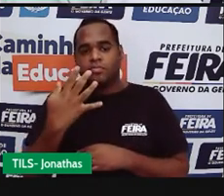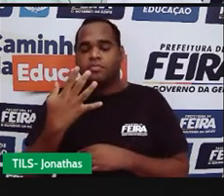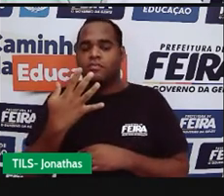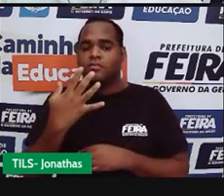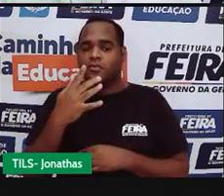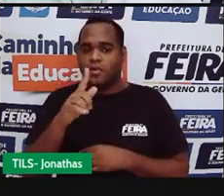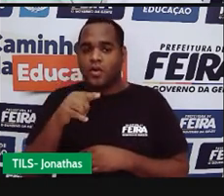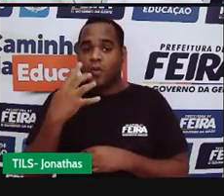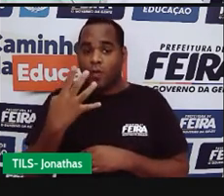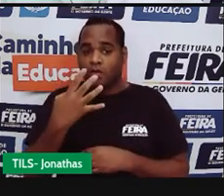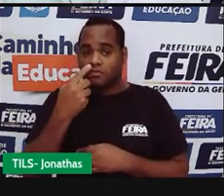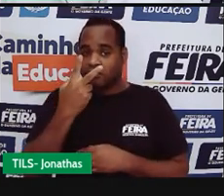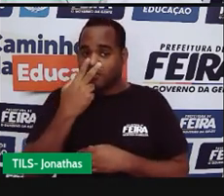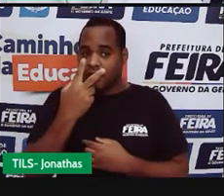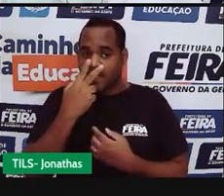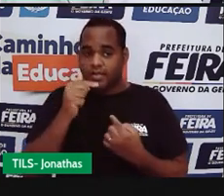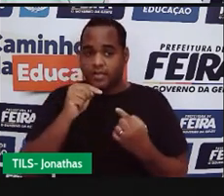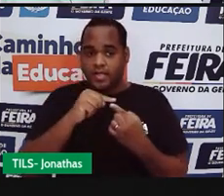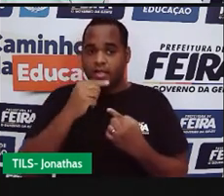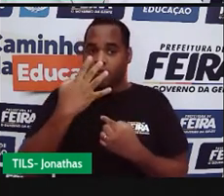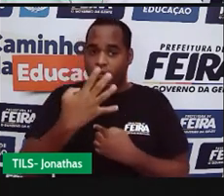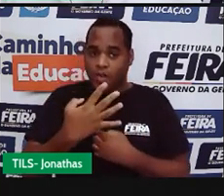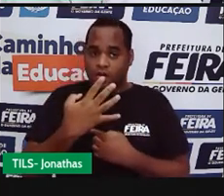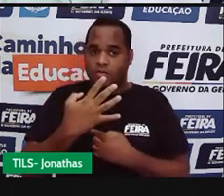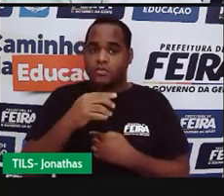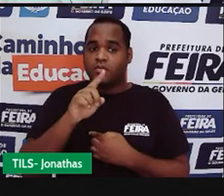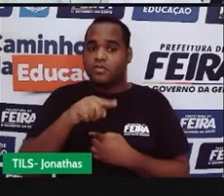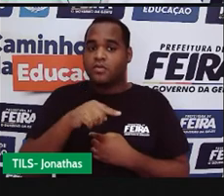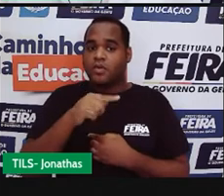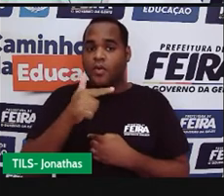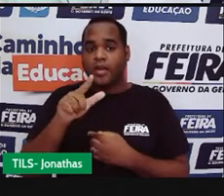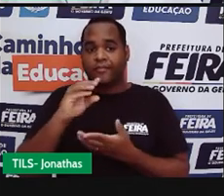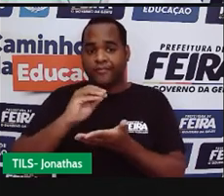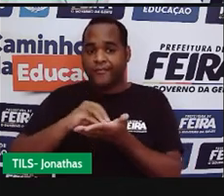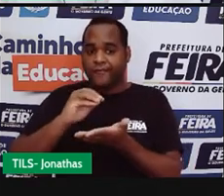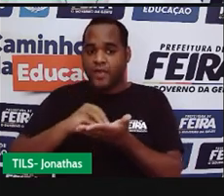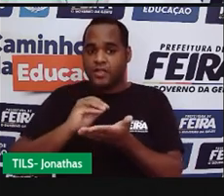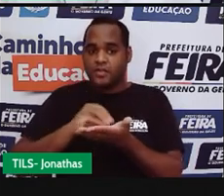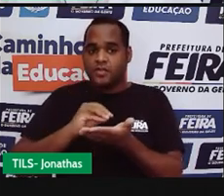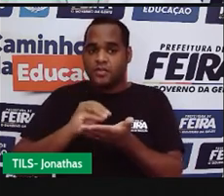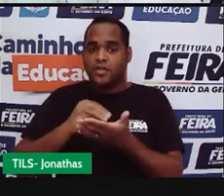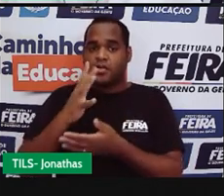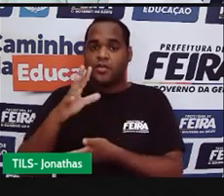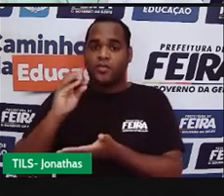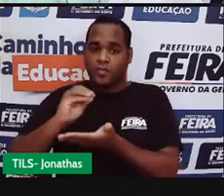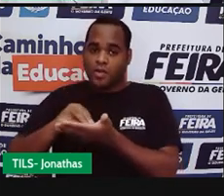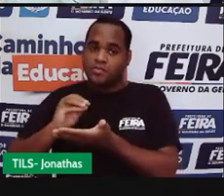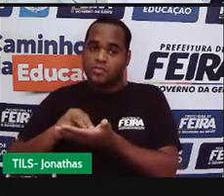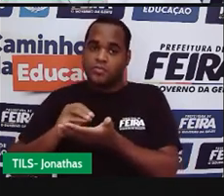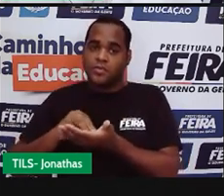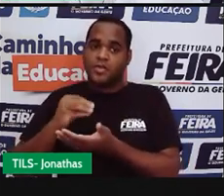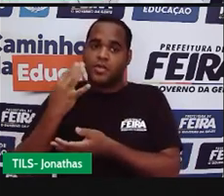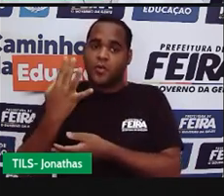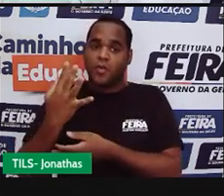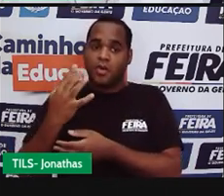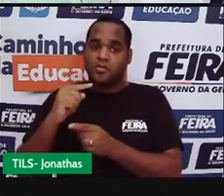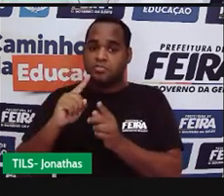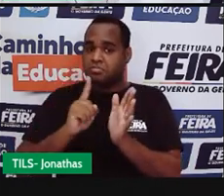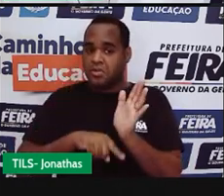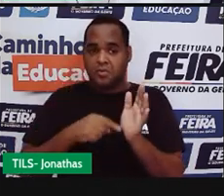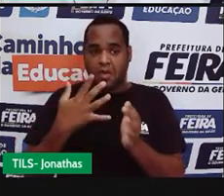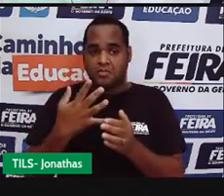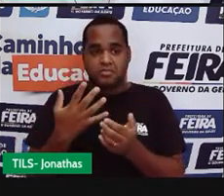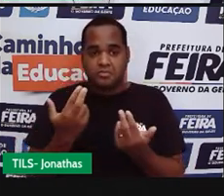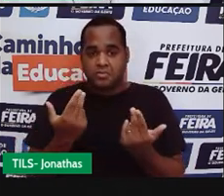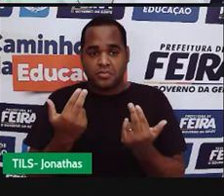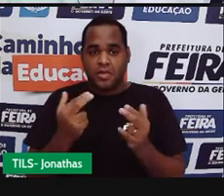menor do que o que sobrou. Só que quem sobrou foi quatro. E quatro não é menor do que quatro.